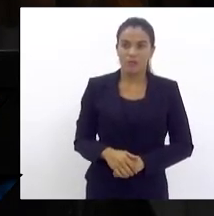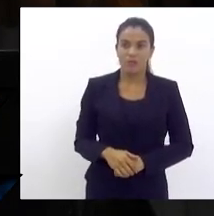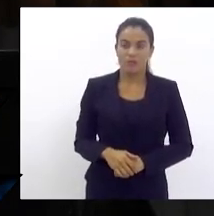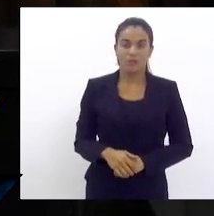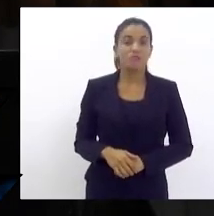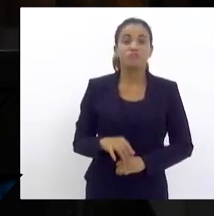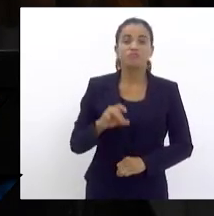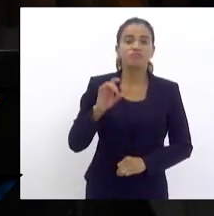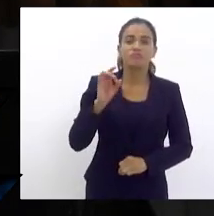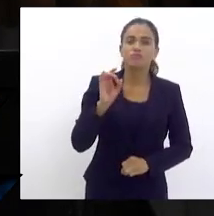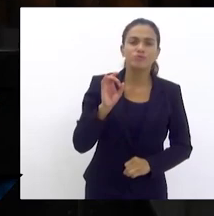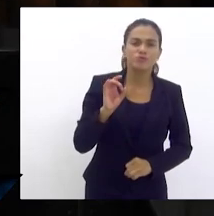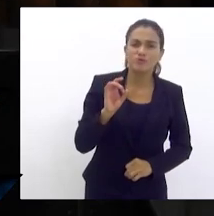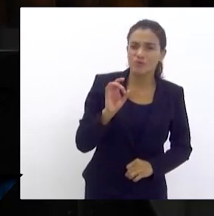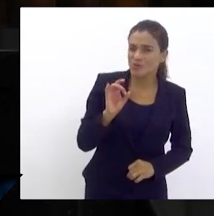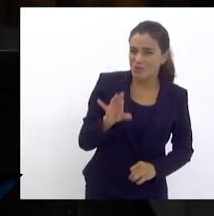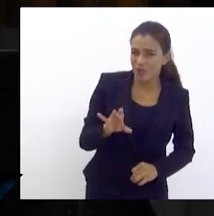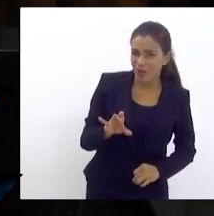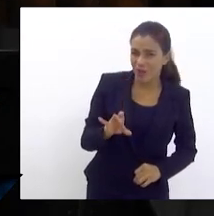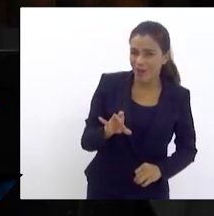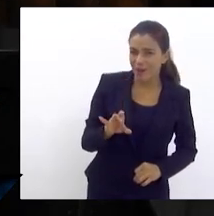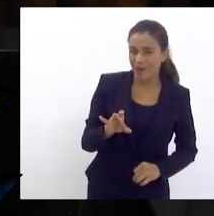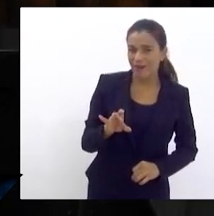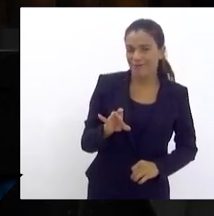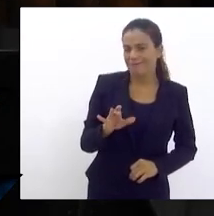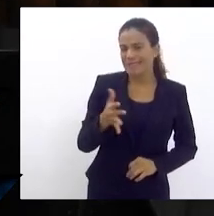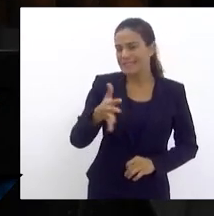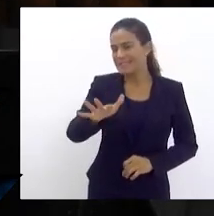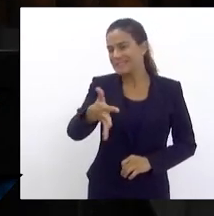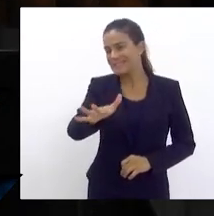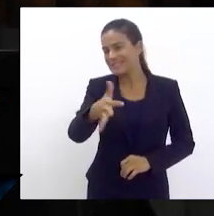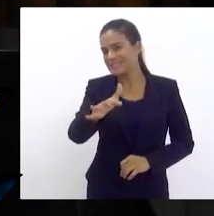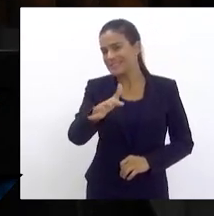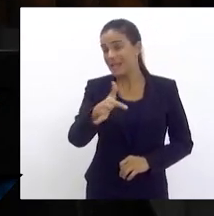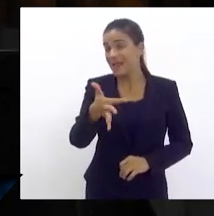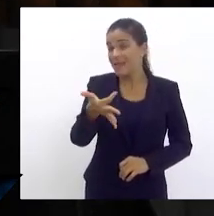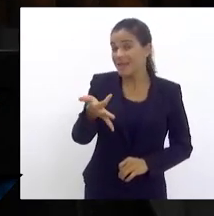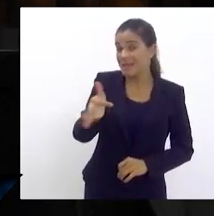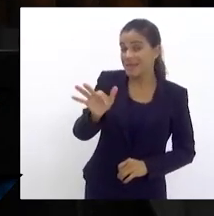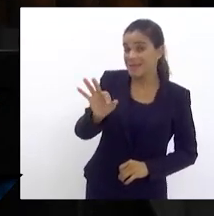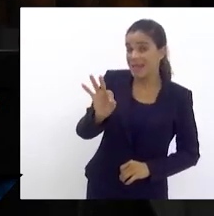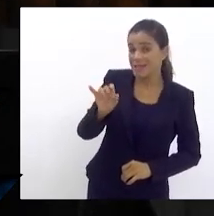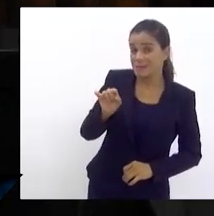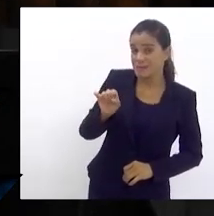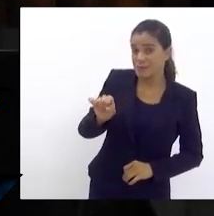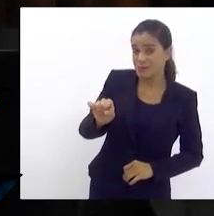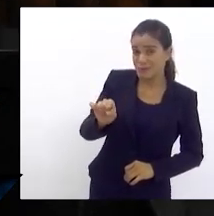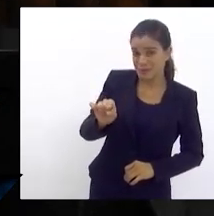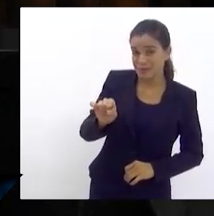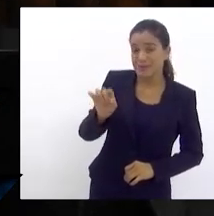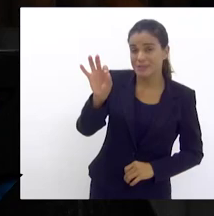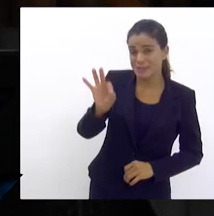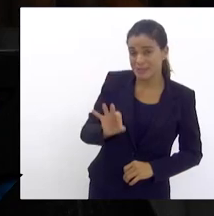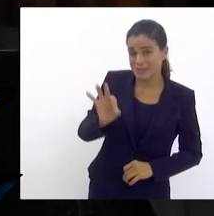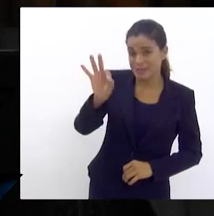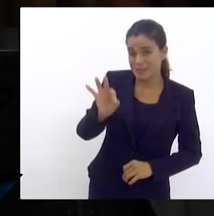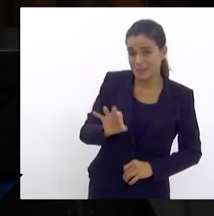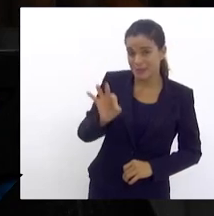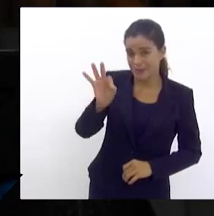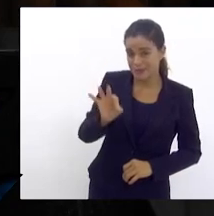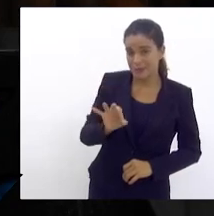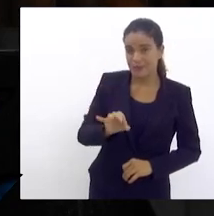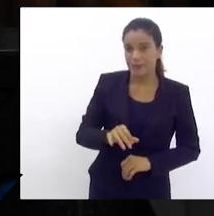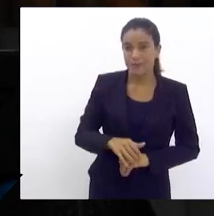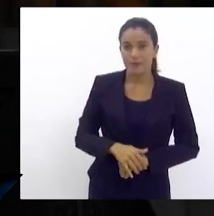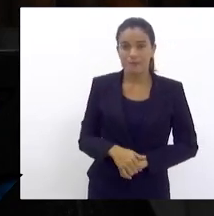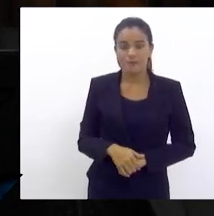somente em torno de 10% do que se arrecada aqui, que a reunião arrecada